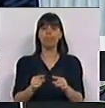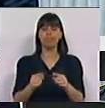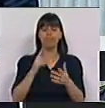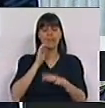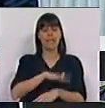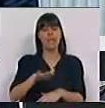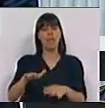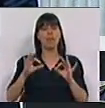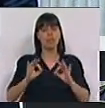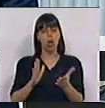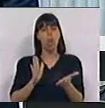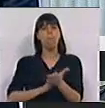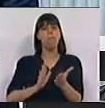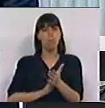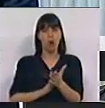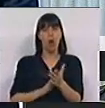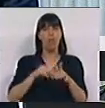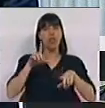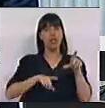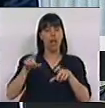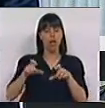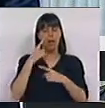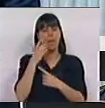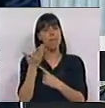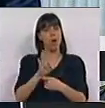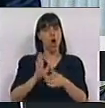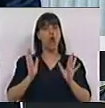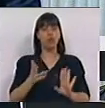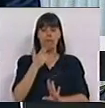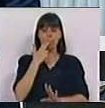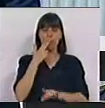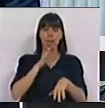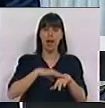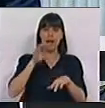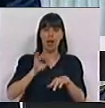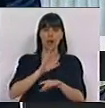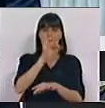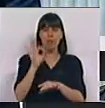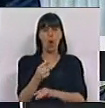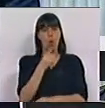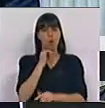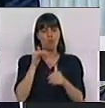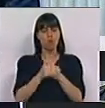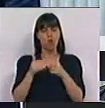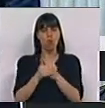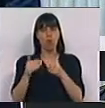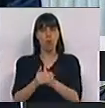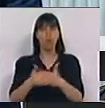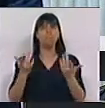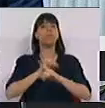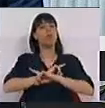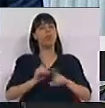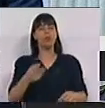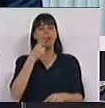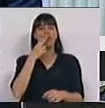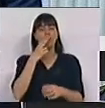cientificamente provado e estatisticamente demonstrado que fumar é causa de uma elevada taxa de mortalidade. A proibição